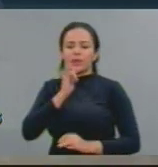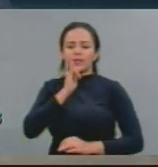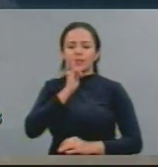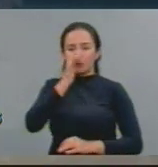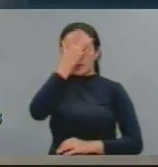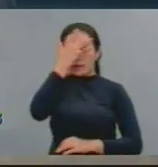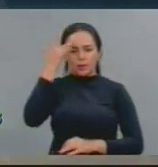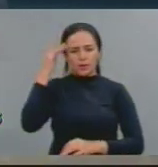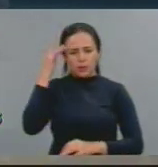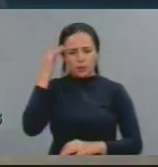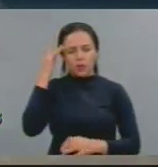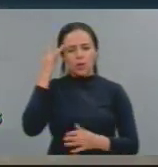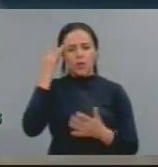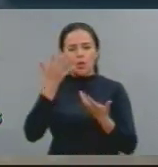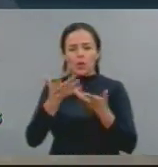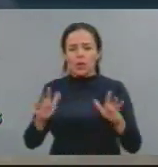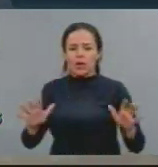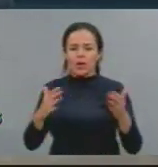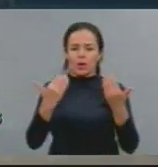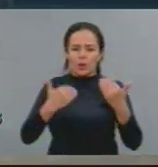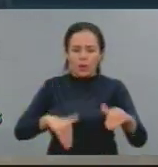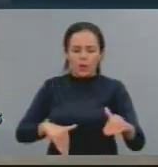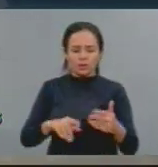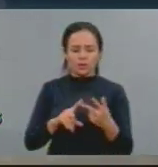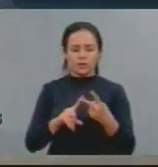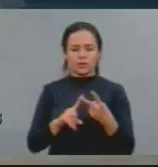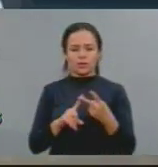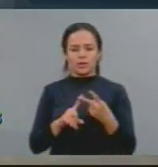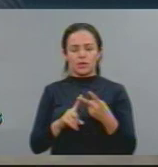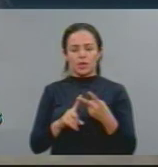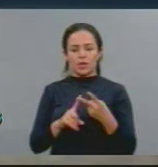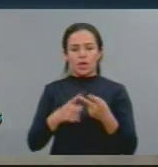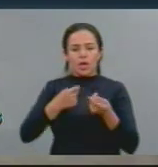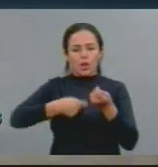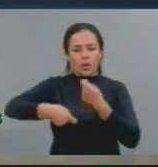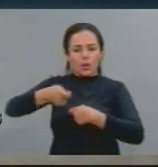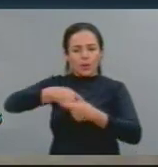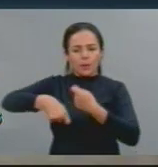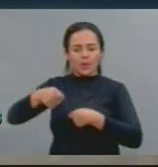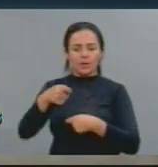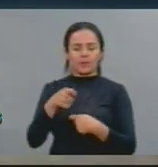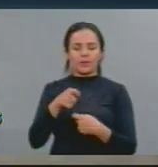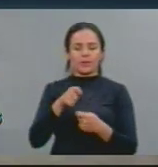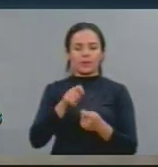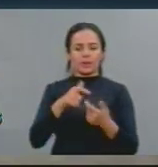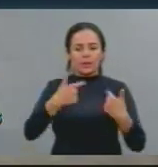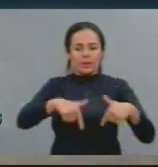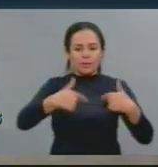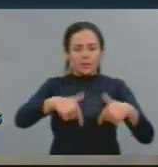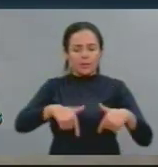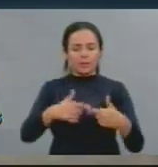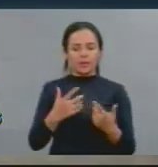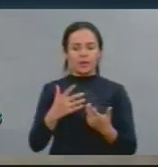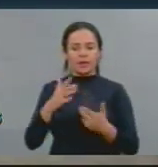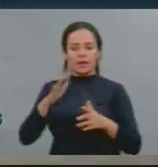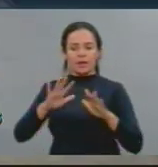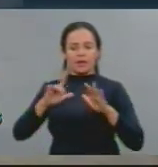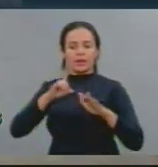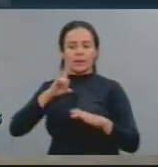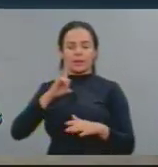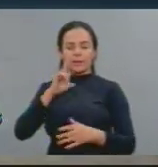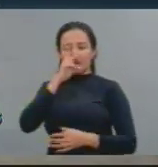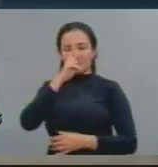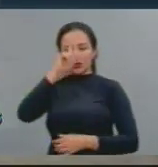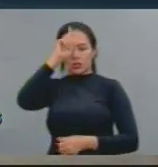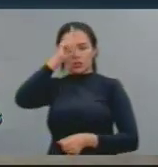que ousam não participarem da economia sendo empregados e partem para serem patrões,